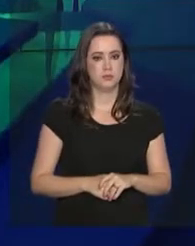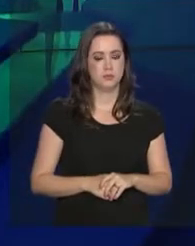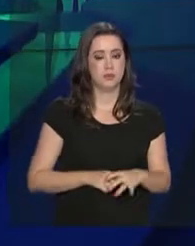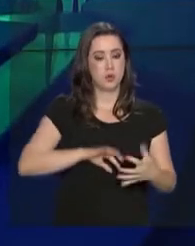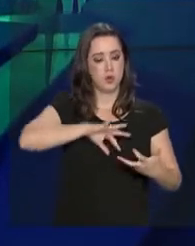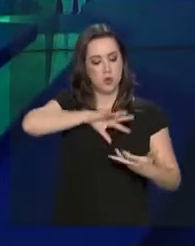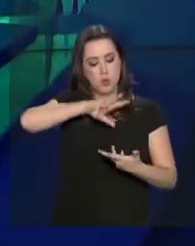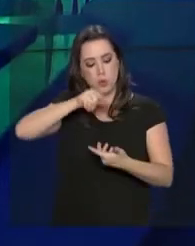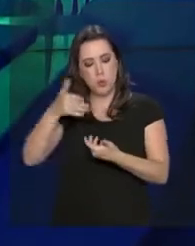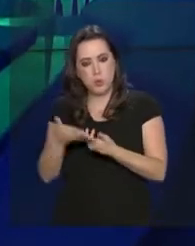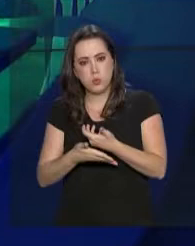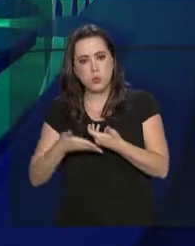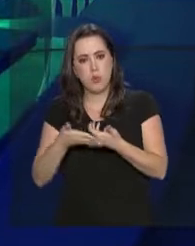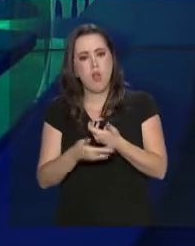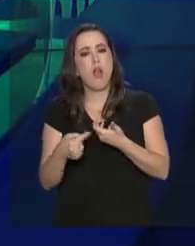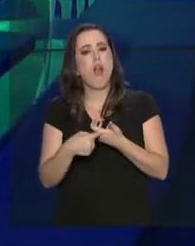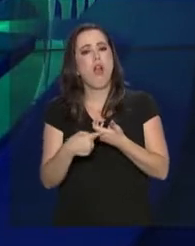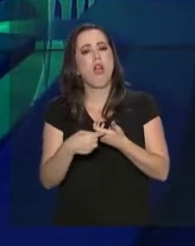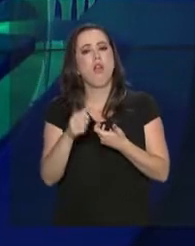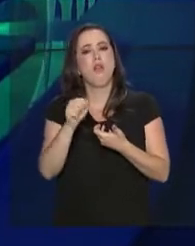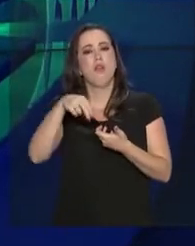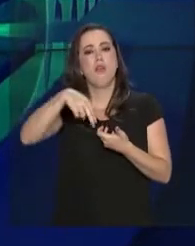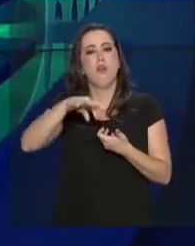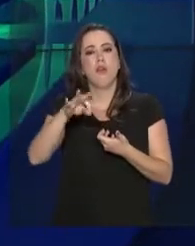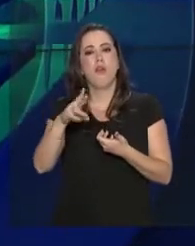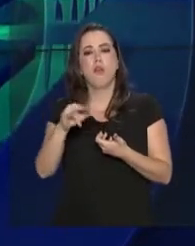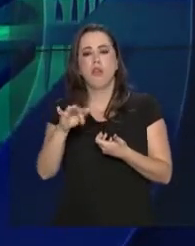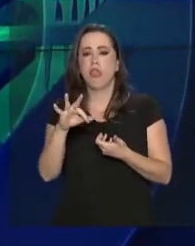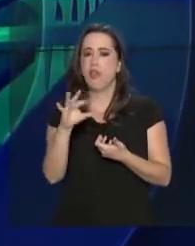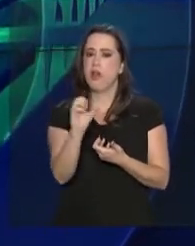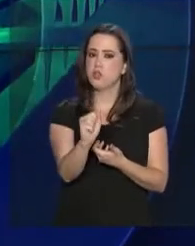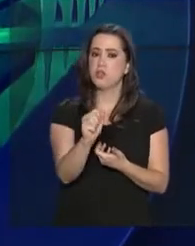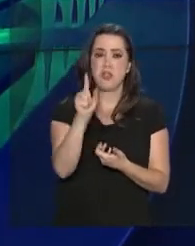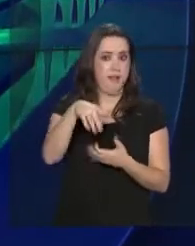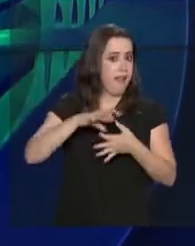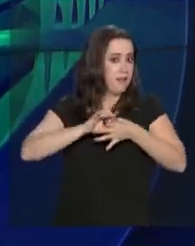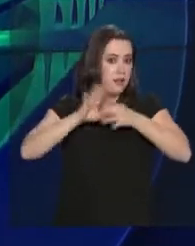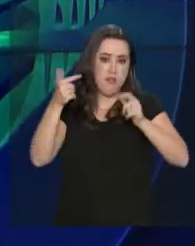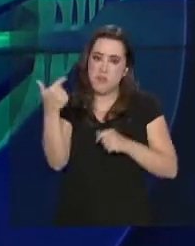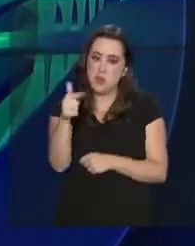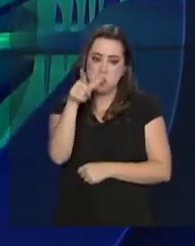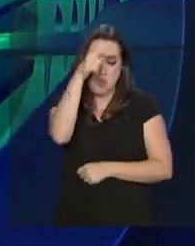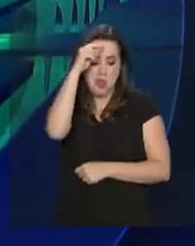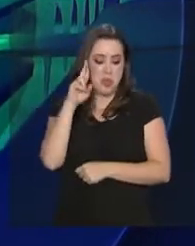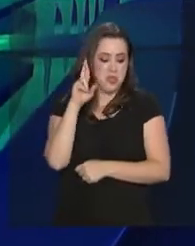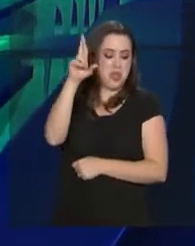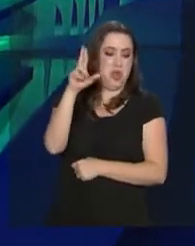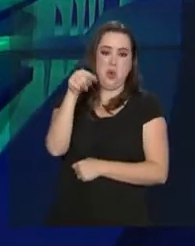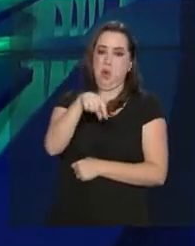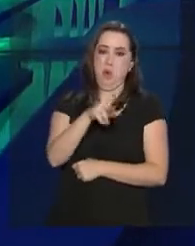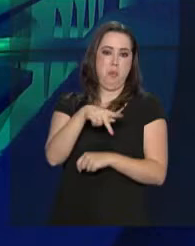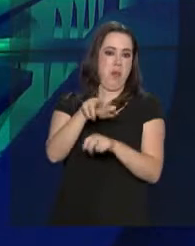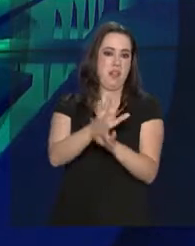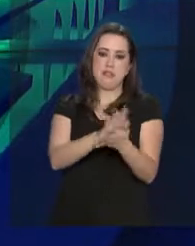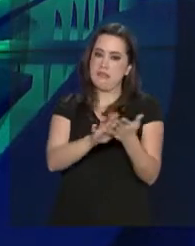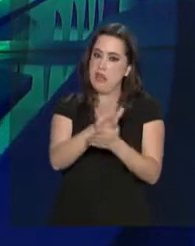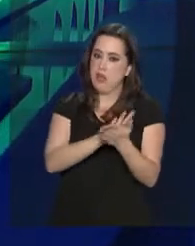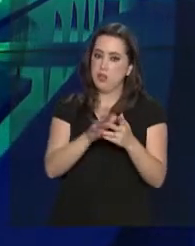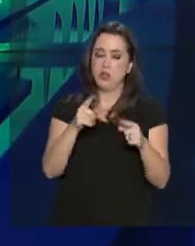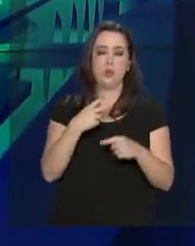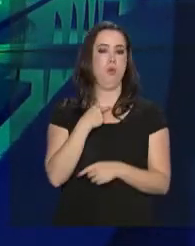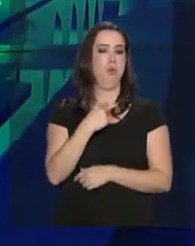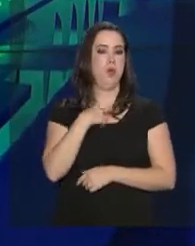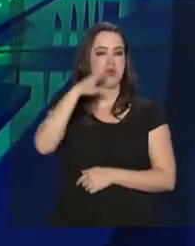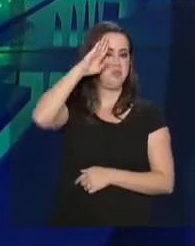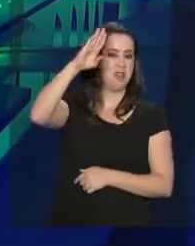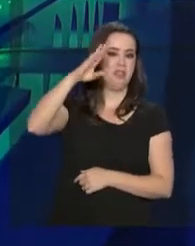A Antártica é independente, não tem dono. Lá não se pode ter ocupação territorial e militar, nem exploração econômica. A